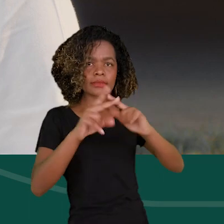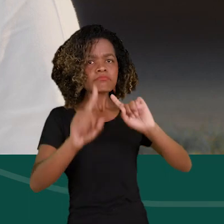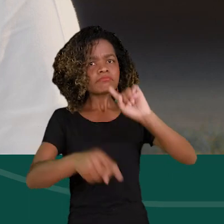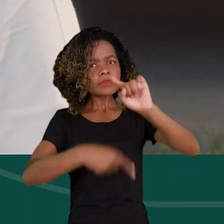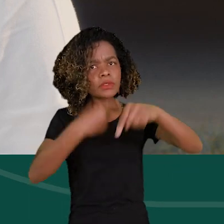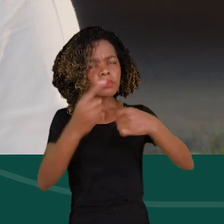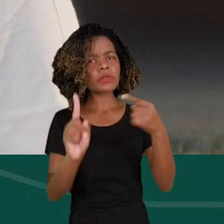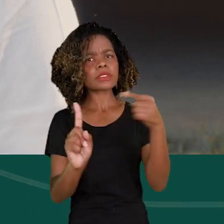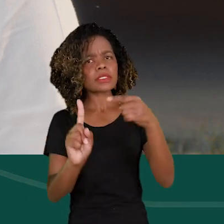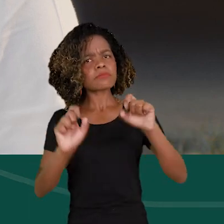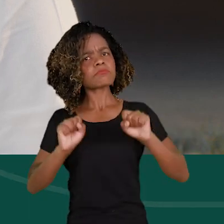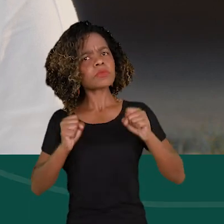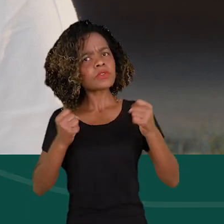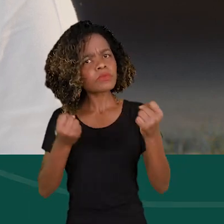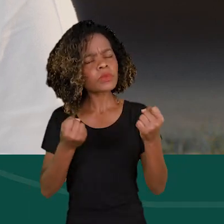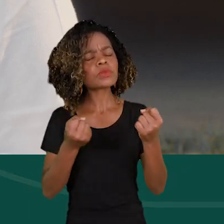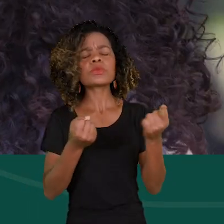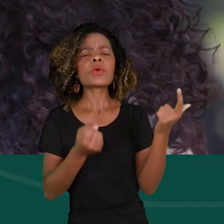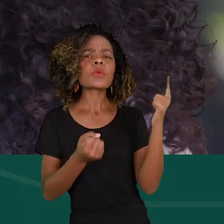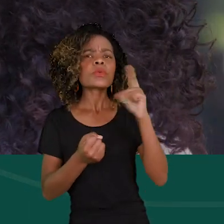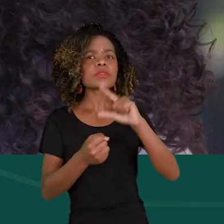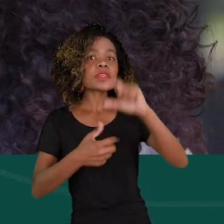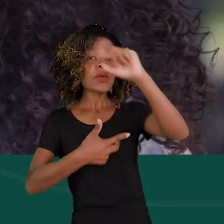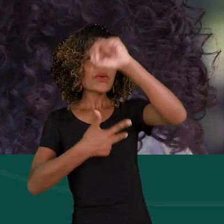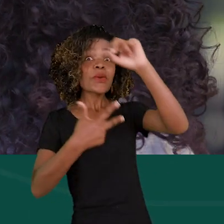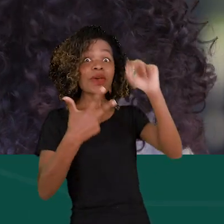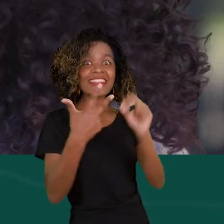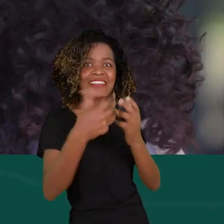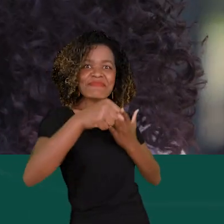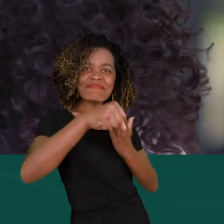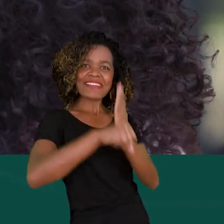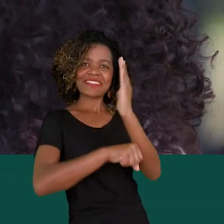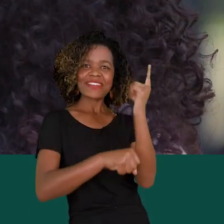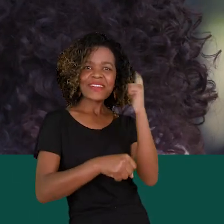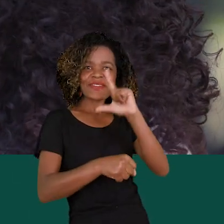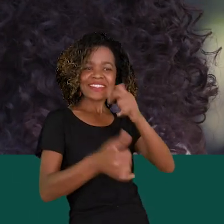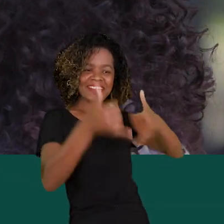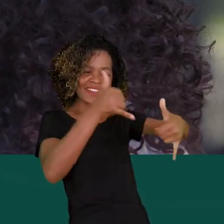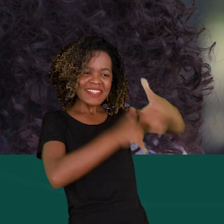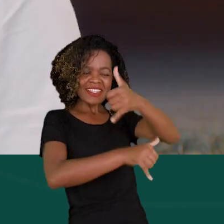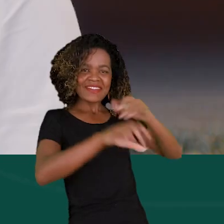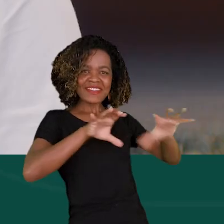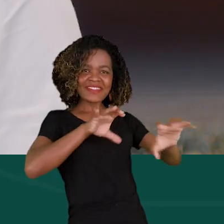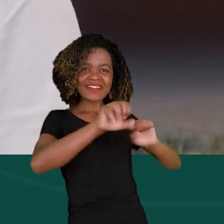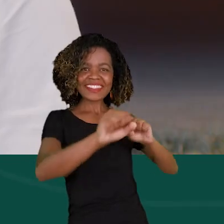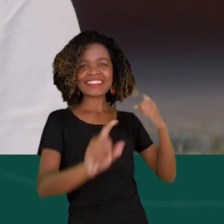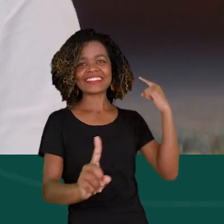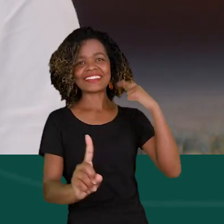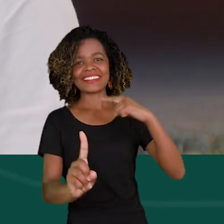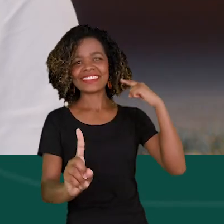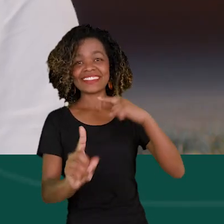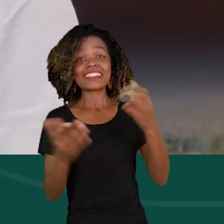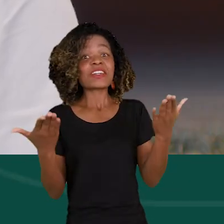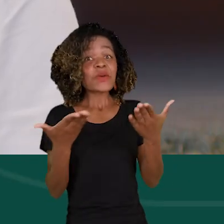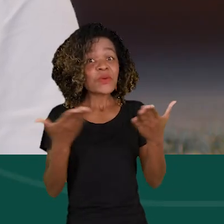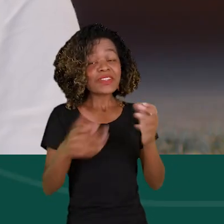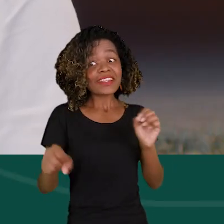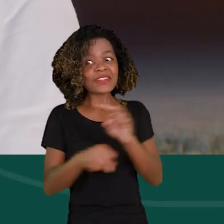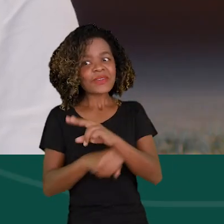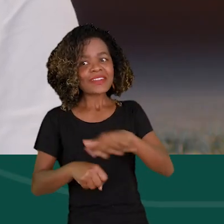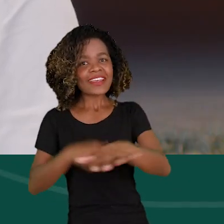fiz o Enem, então eu formei em Química em Minas Gerais. E hoje eu estou na Natura,